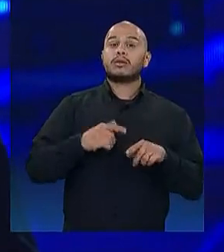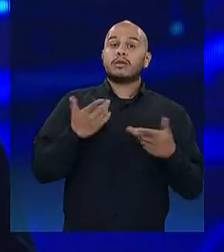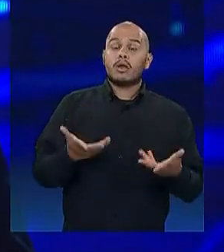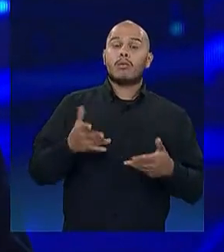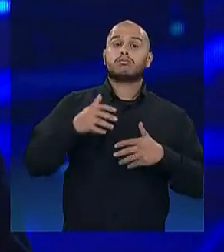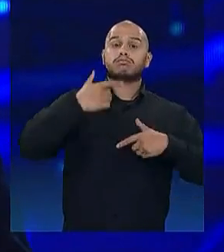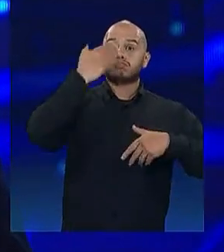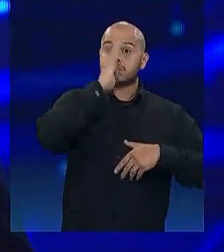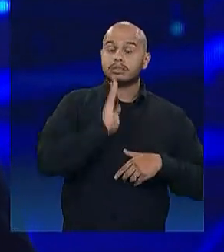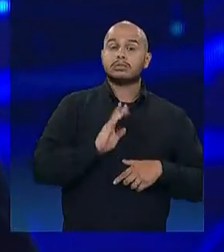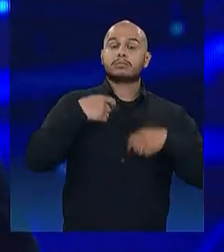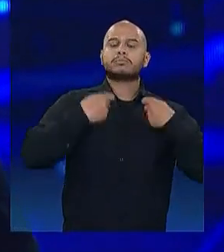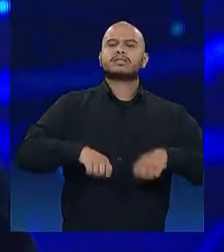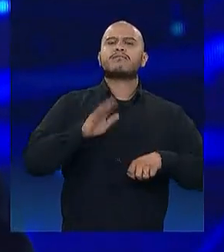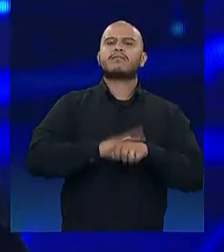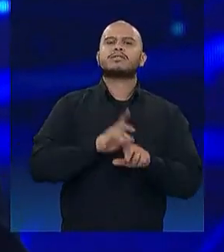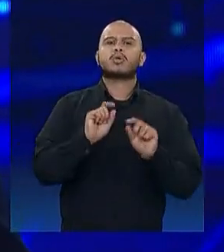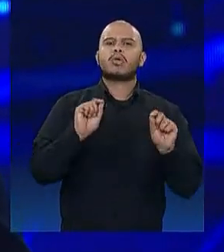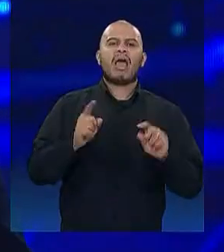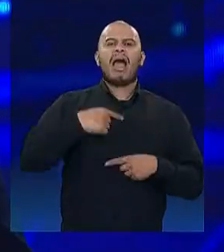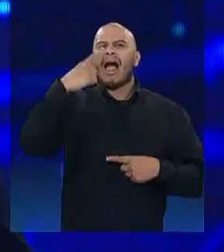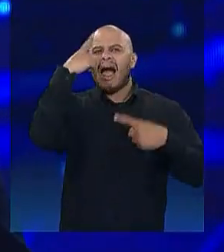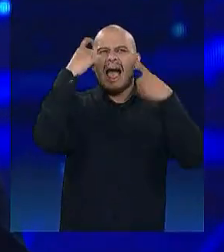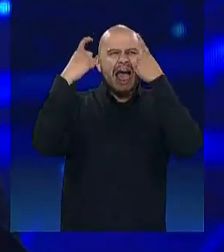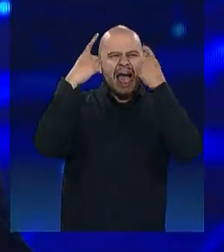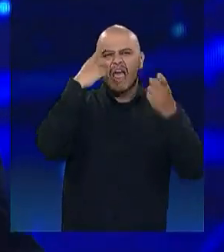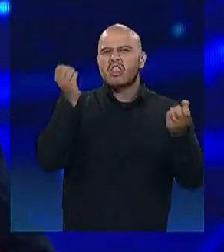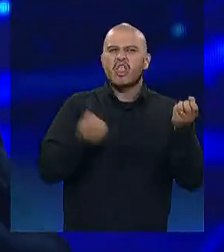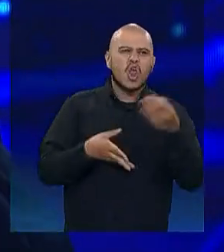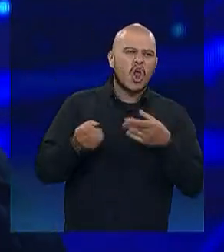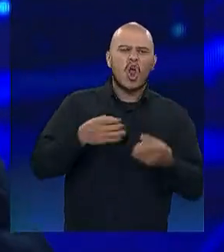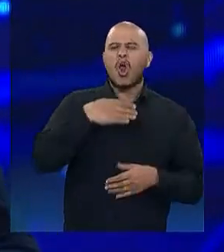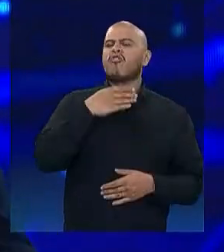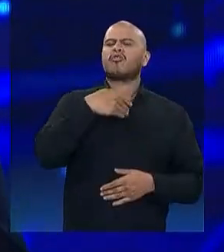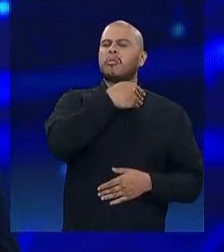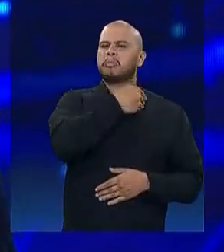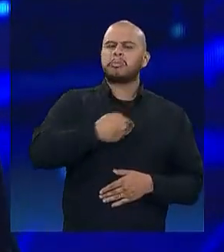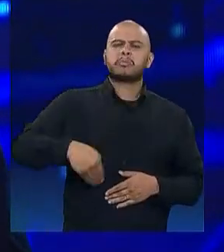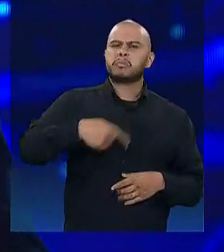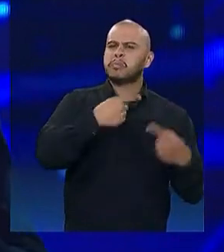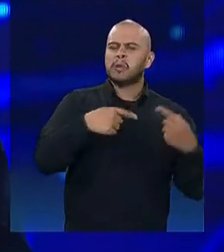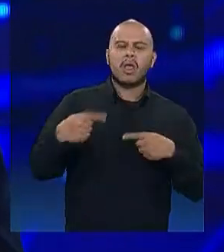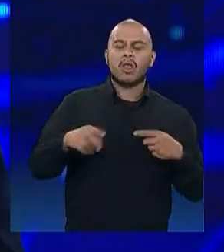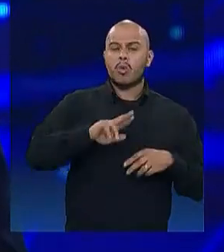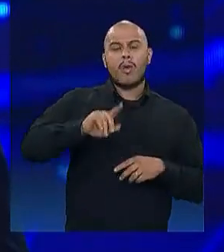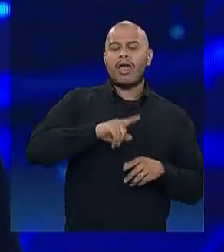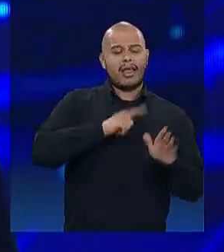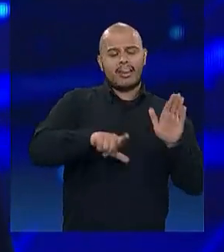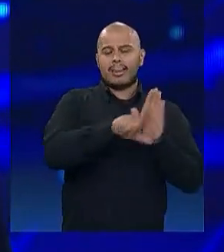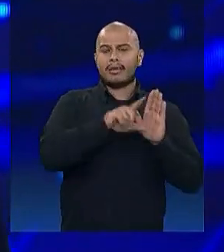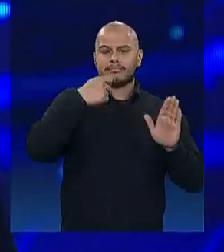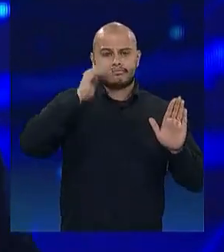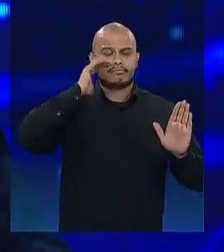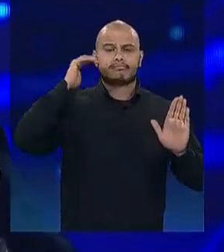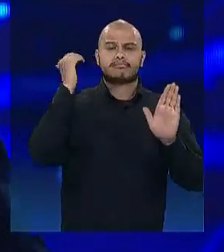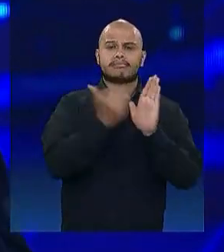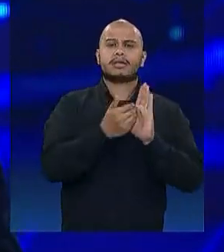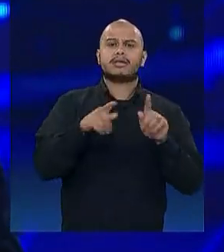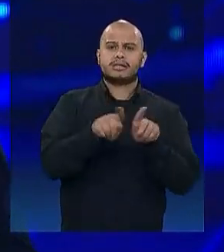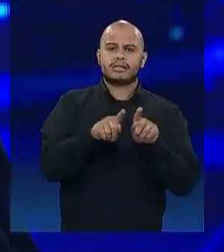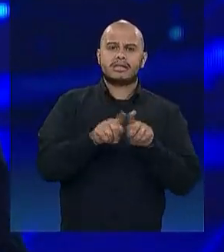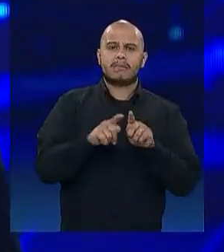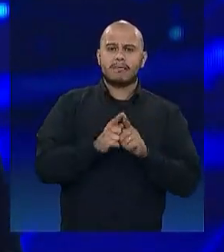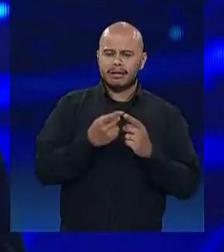Brasil precisa fazer não é inventar mais política pública, é fazer cumprir a lei, combater a impunidade e